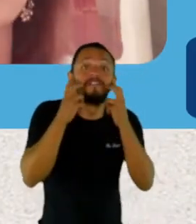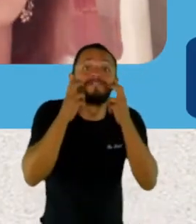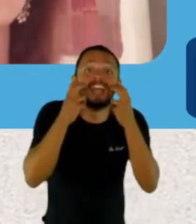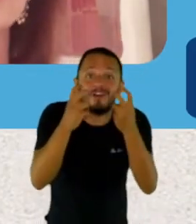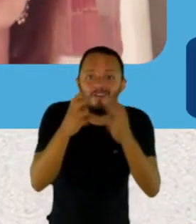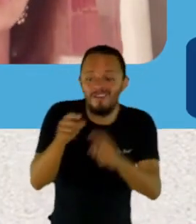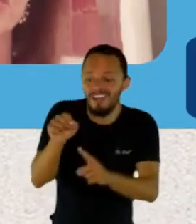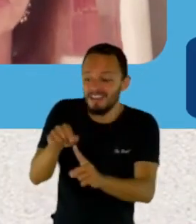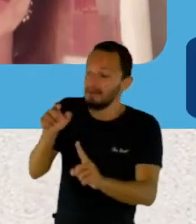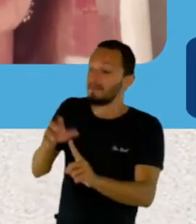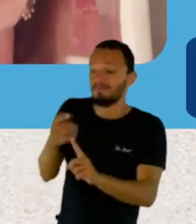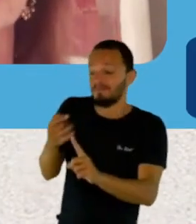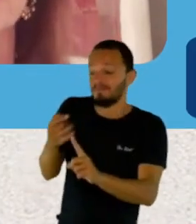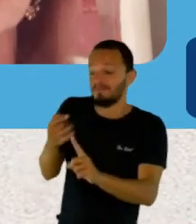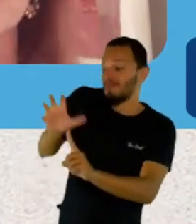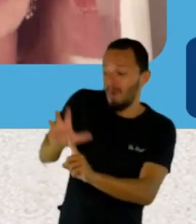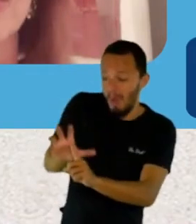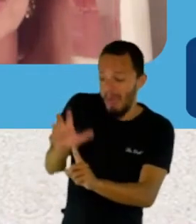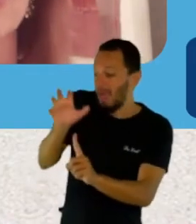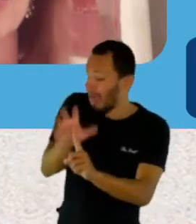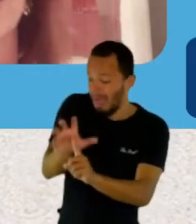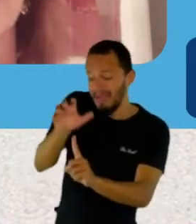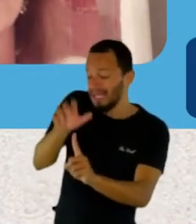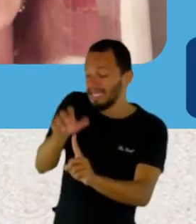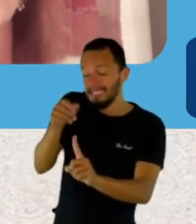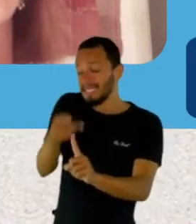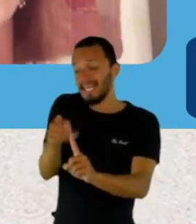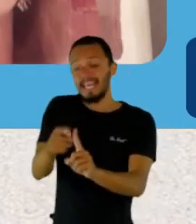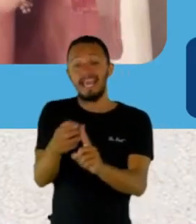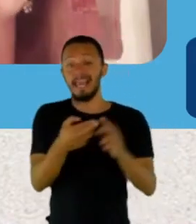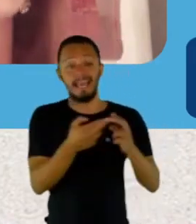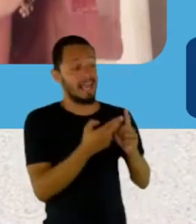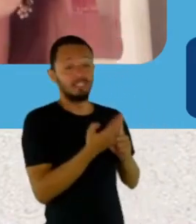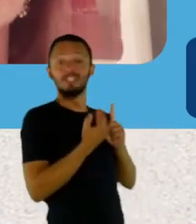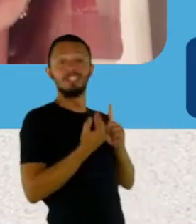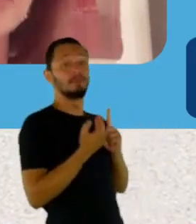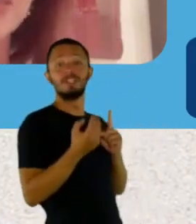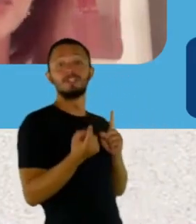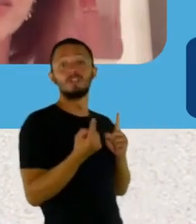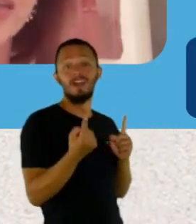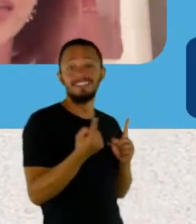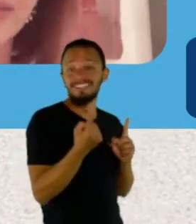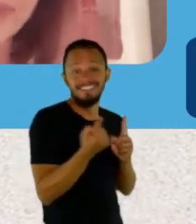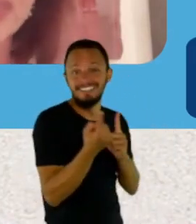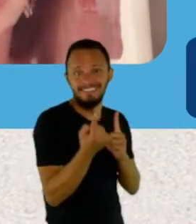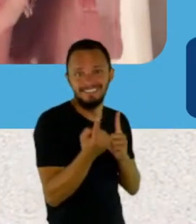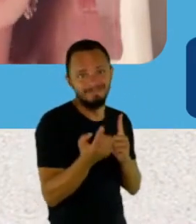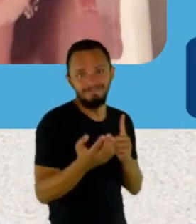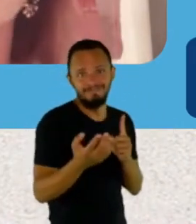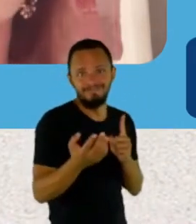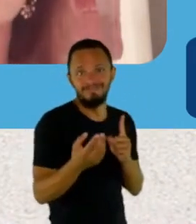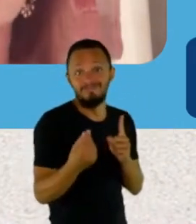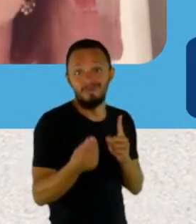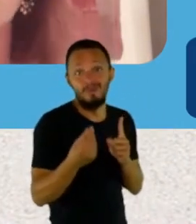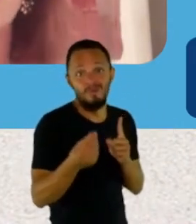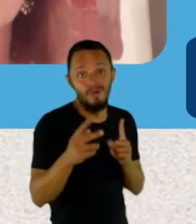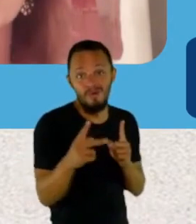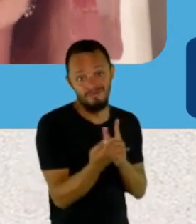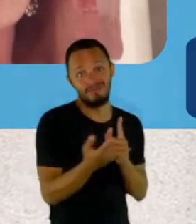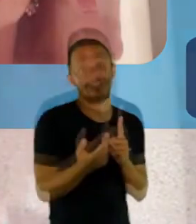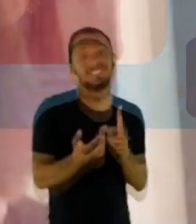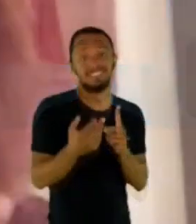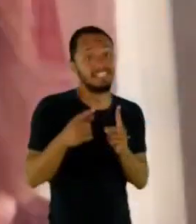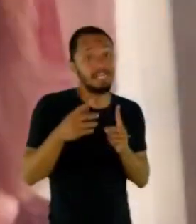tem uma participação nos afazeres de casa, né? A gente vai se atolando depois o tempo